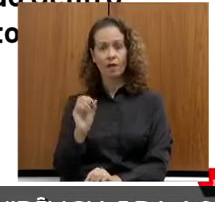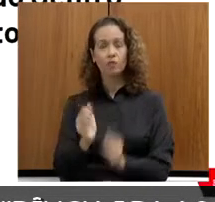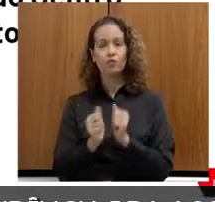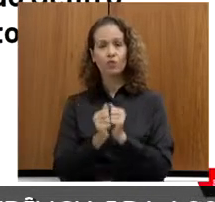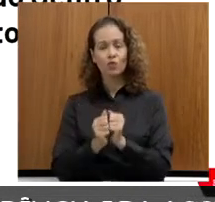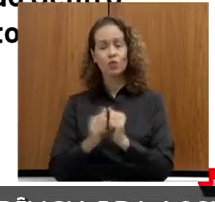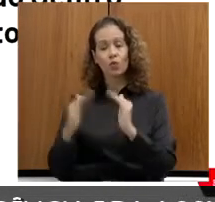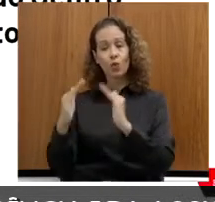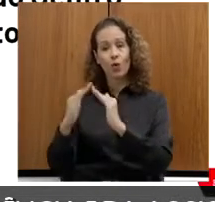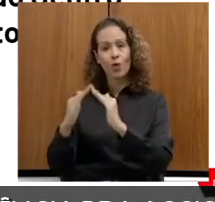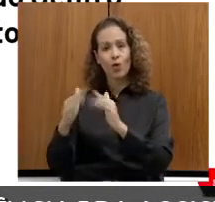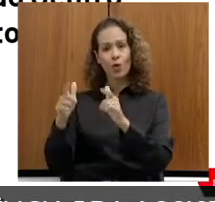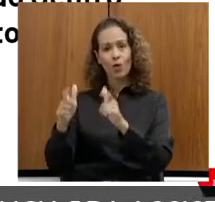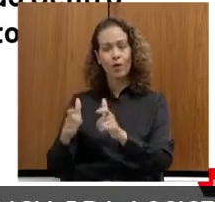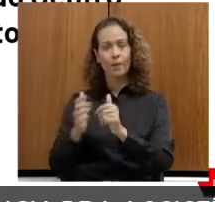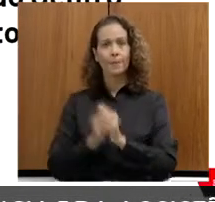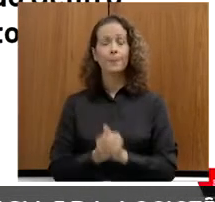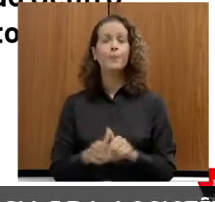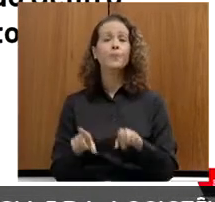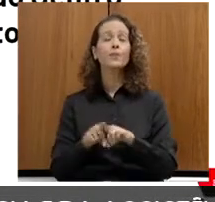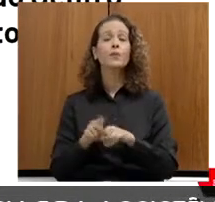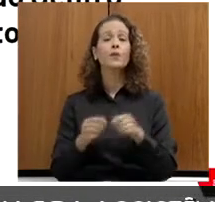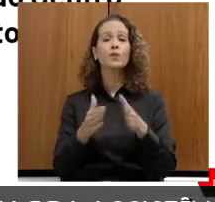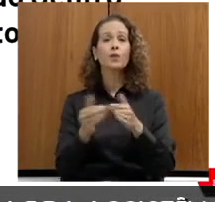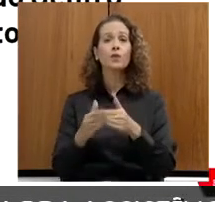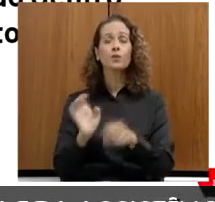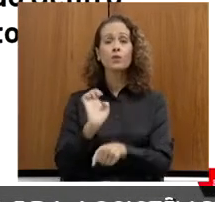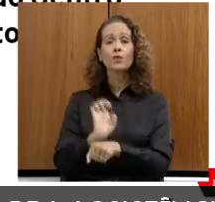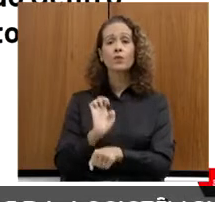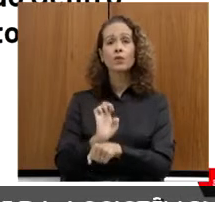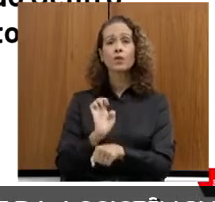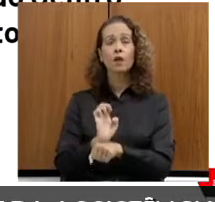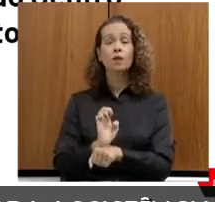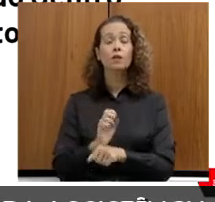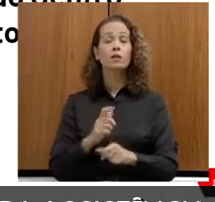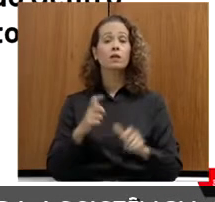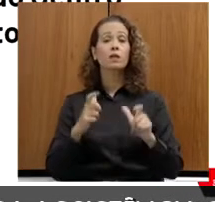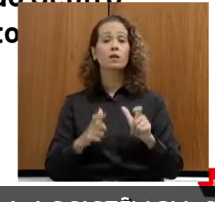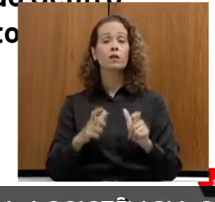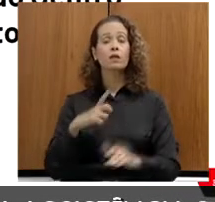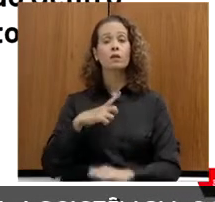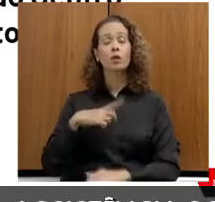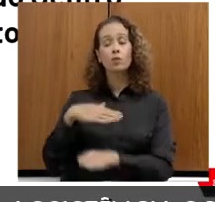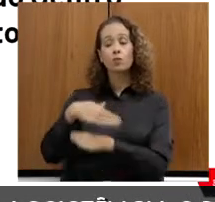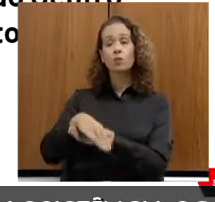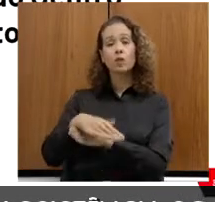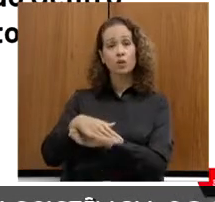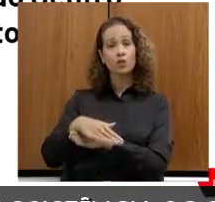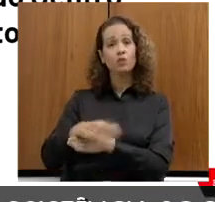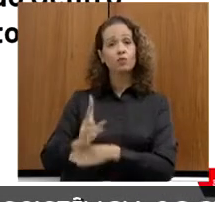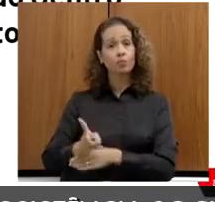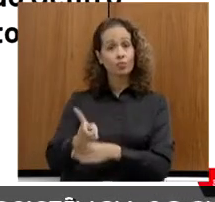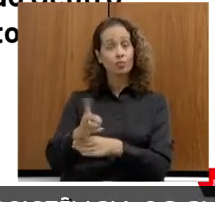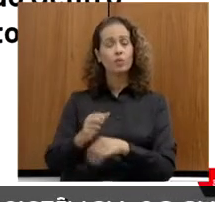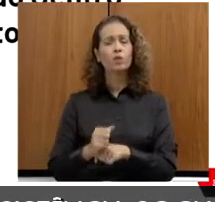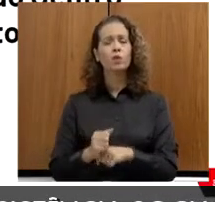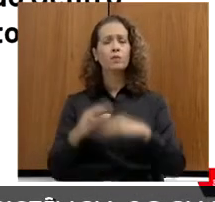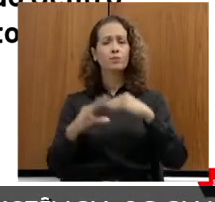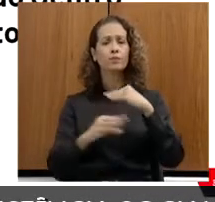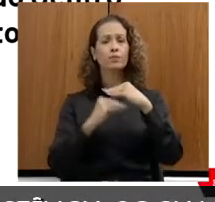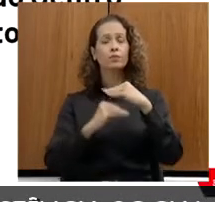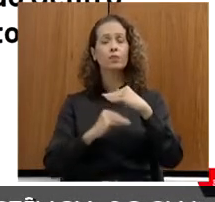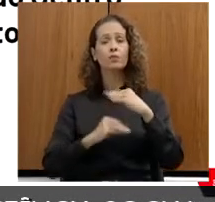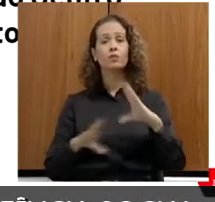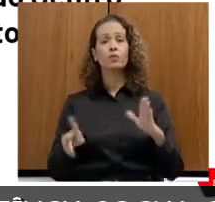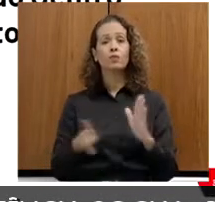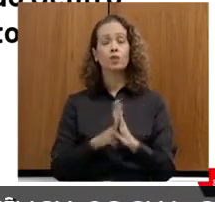terreno do Estado para ter um canto da rua permanente. E nós estamos recebendo uma emenda da Assembleia, e aqui eu